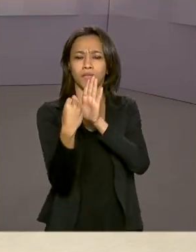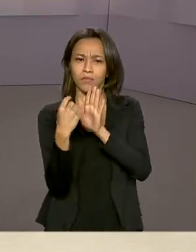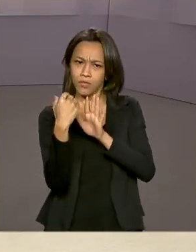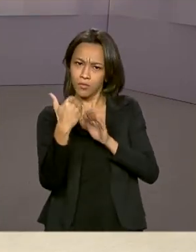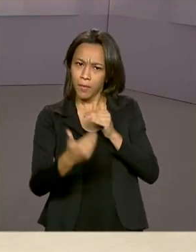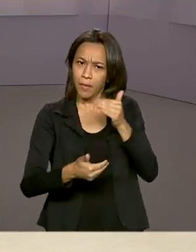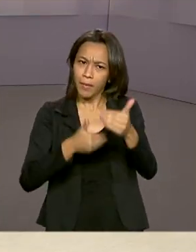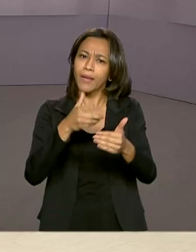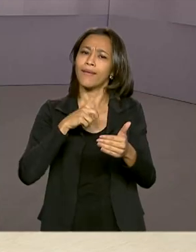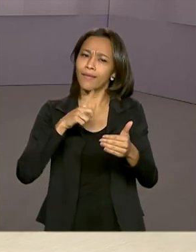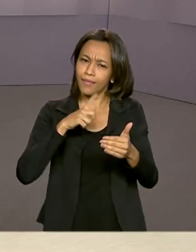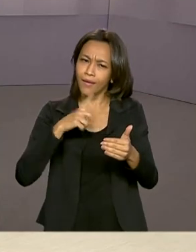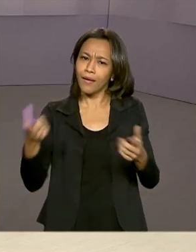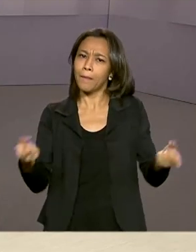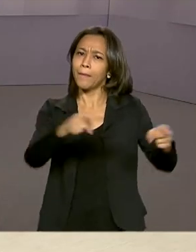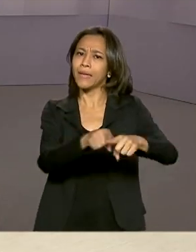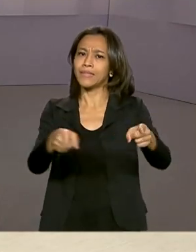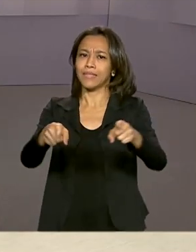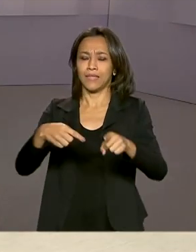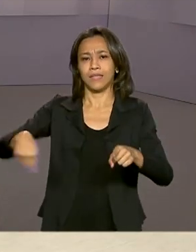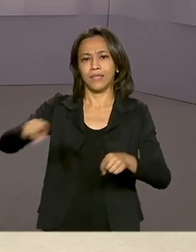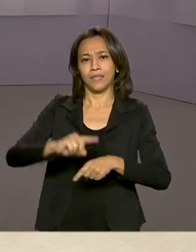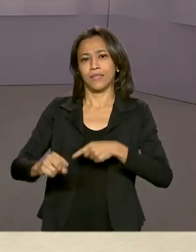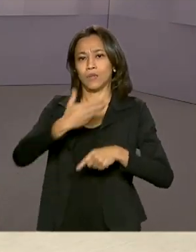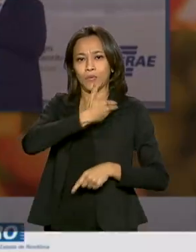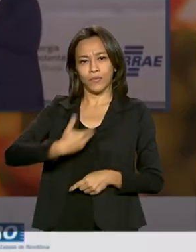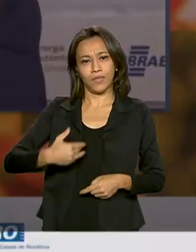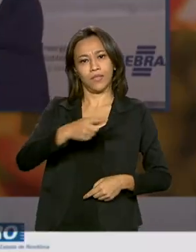que conte também com parcerias público-privadas.